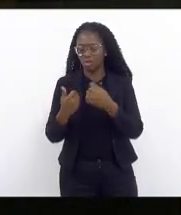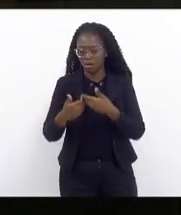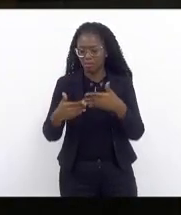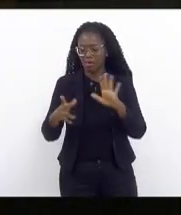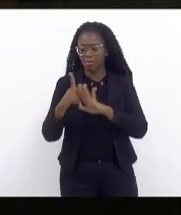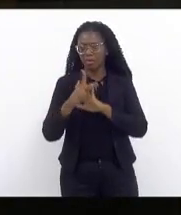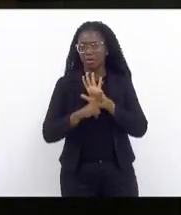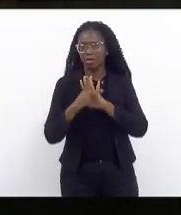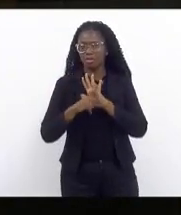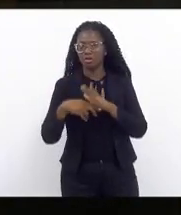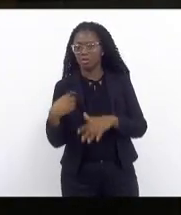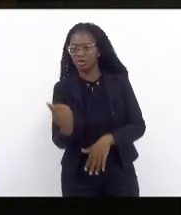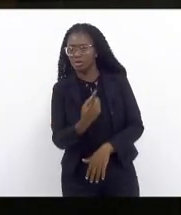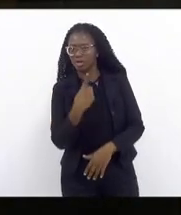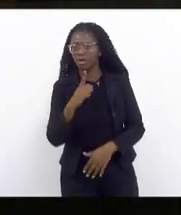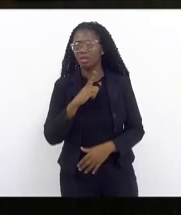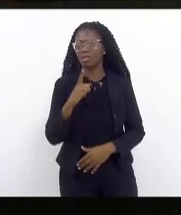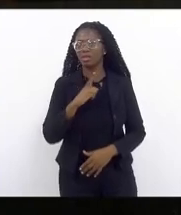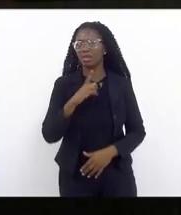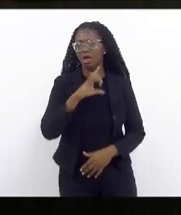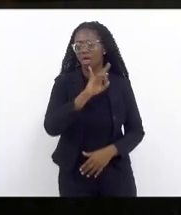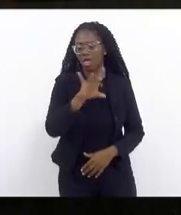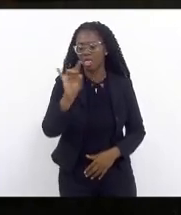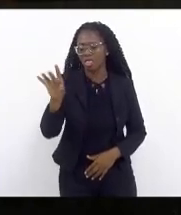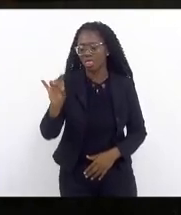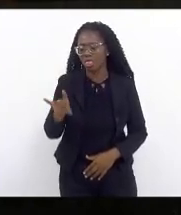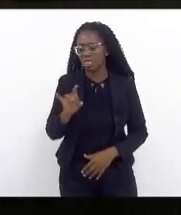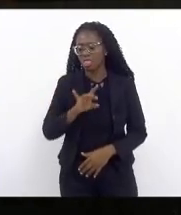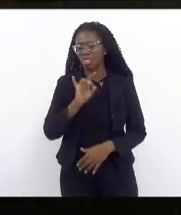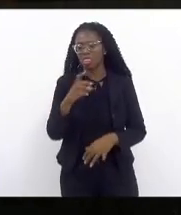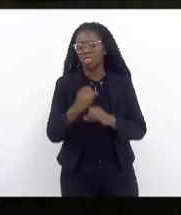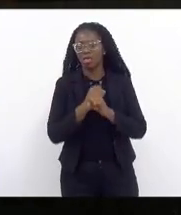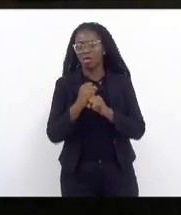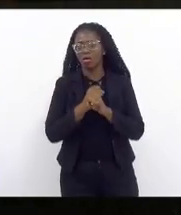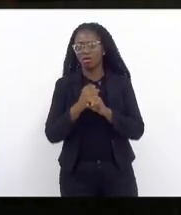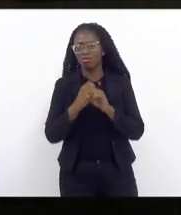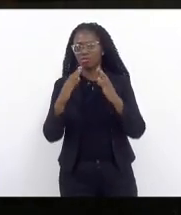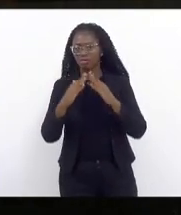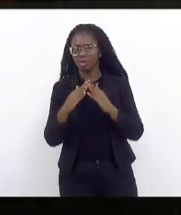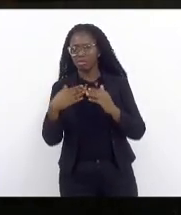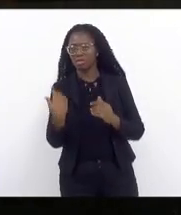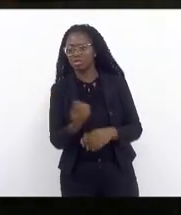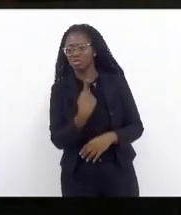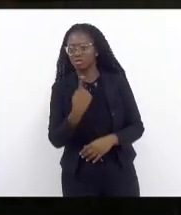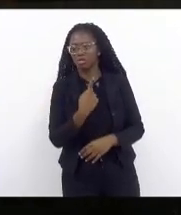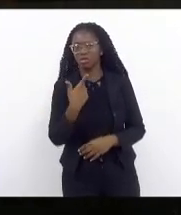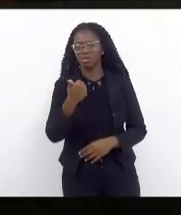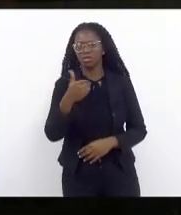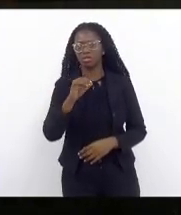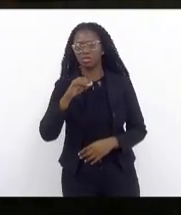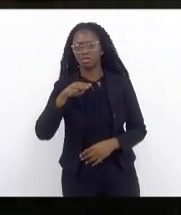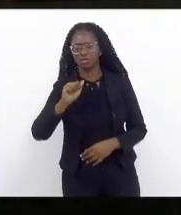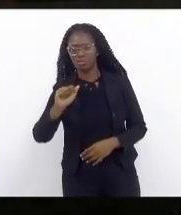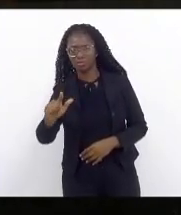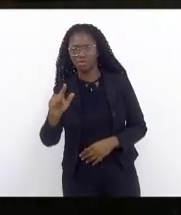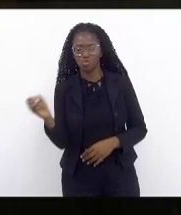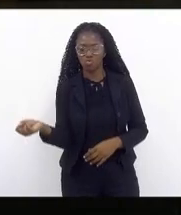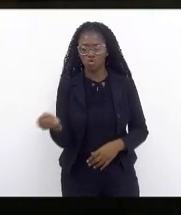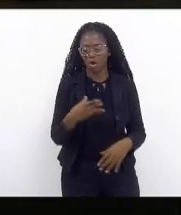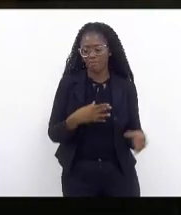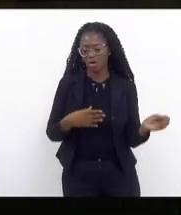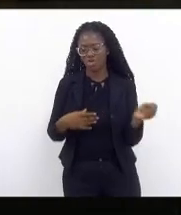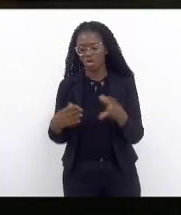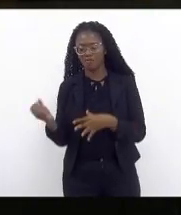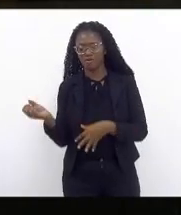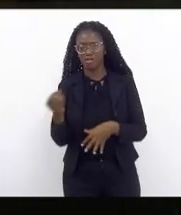onde nós teremos para cada ano da implantação do Casa da Gente 10 mil novas casas